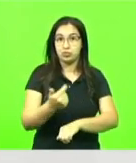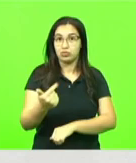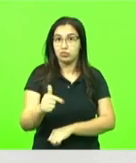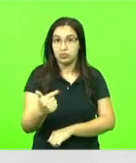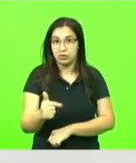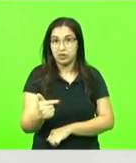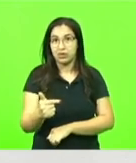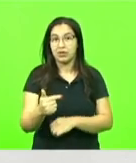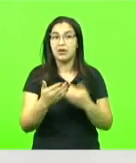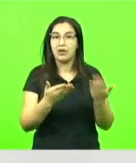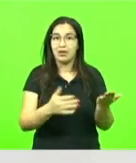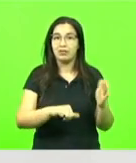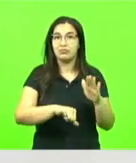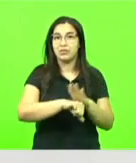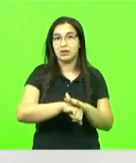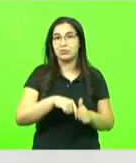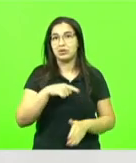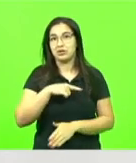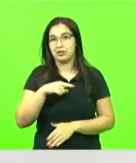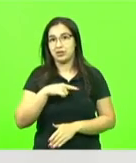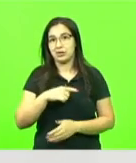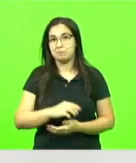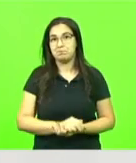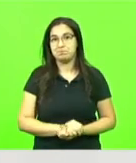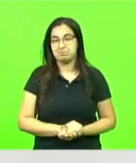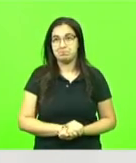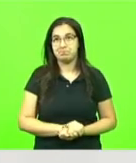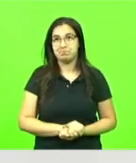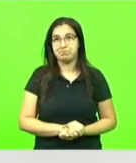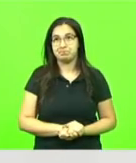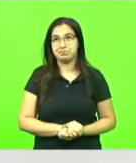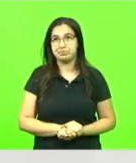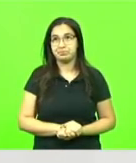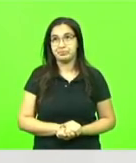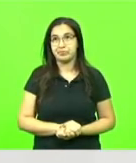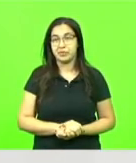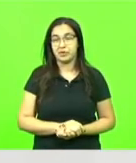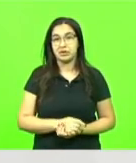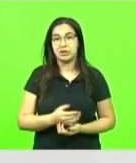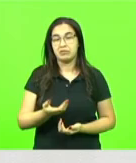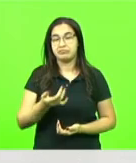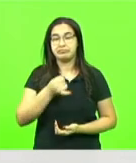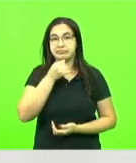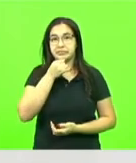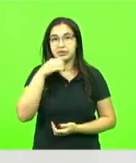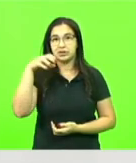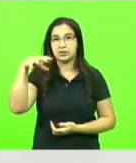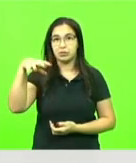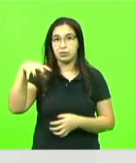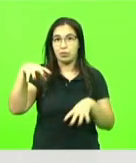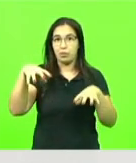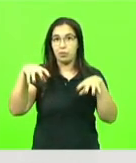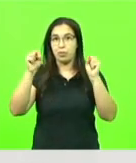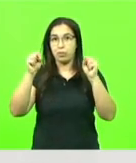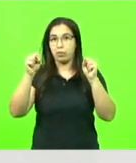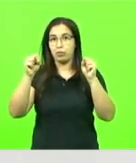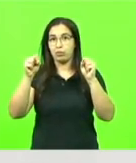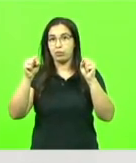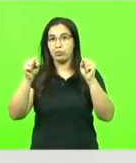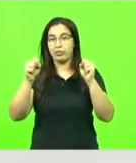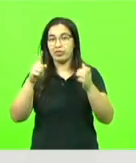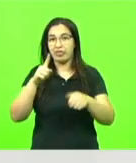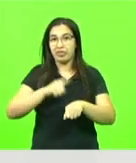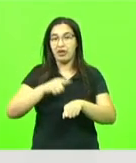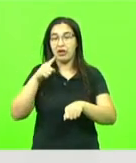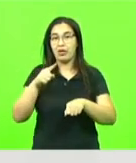criminoso. Não existe espaço vago. Assim como quando você apaga a luz, automaticamente a escuridão toma conta, da mesma forma quando